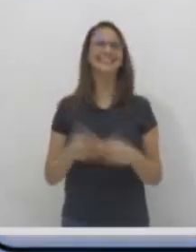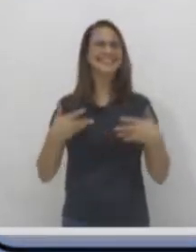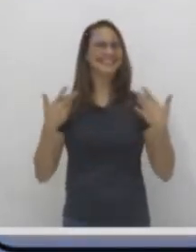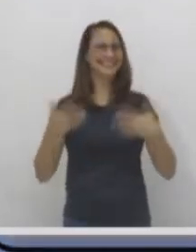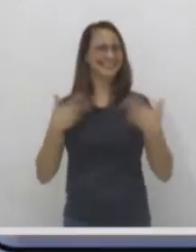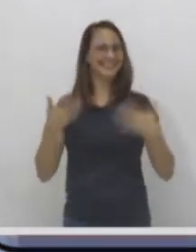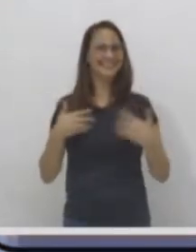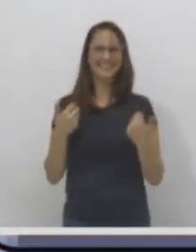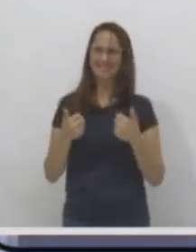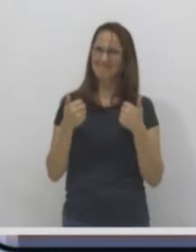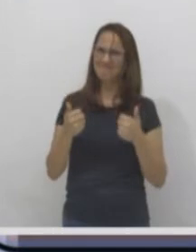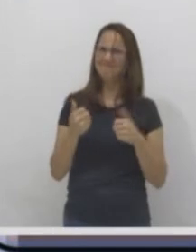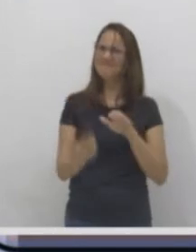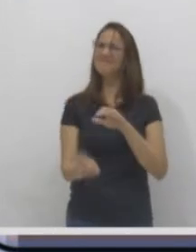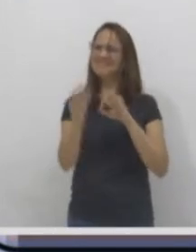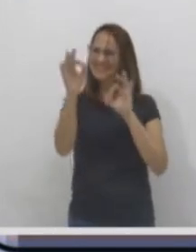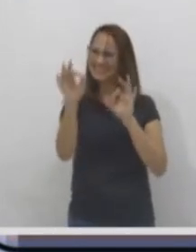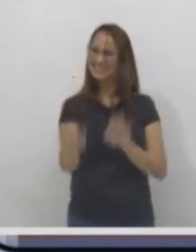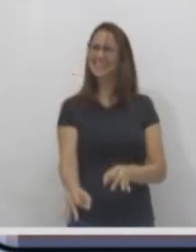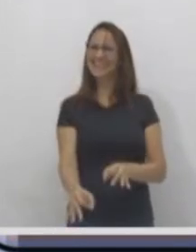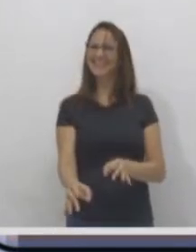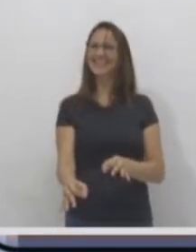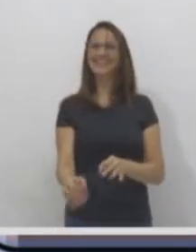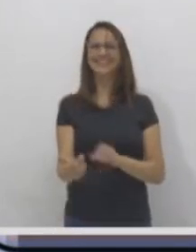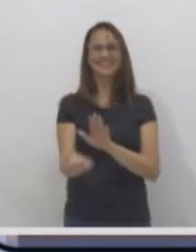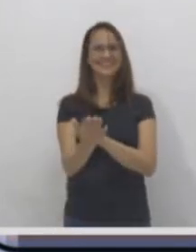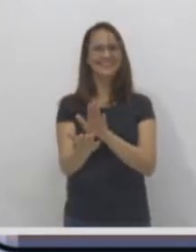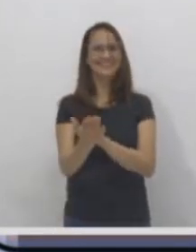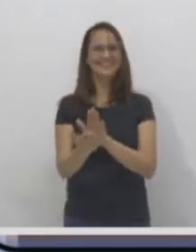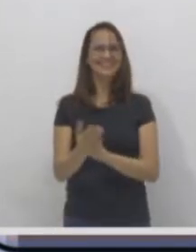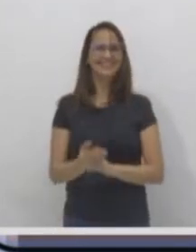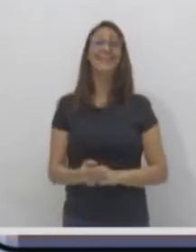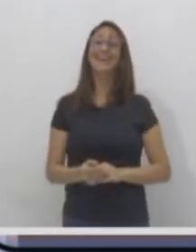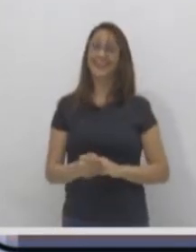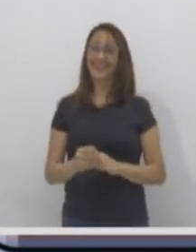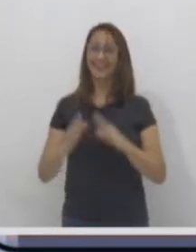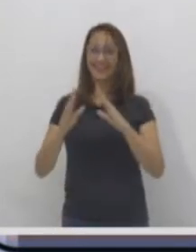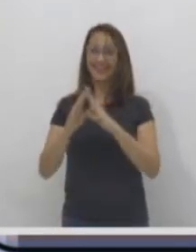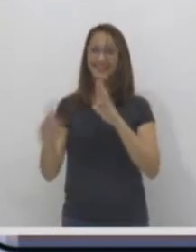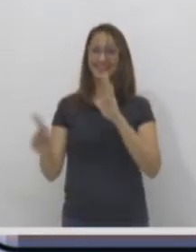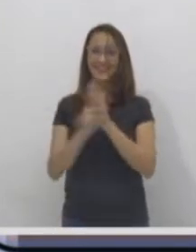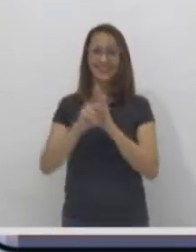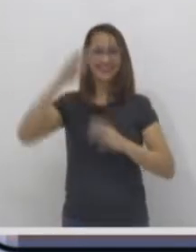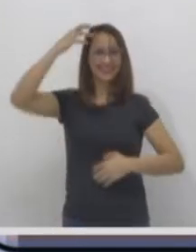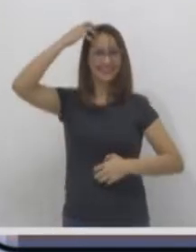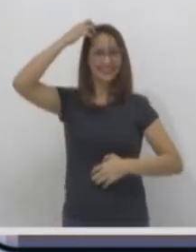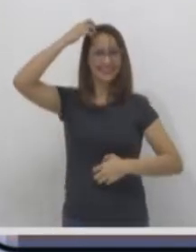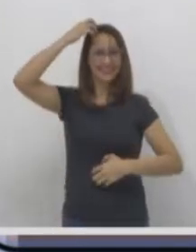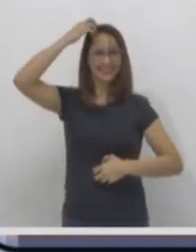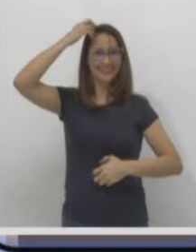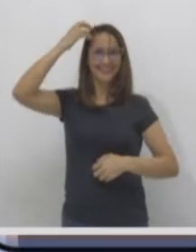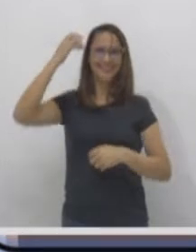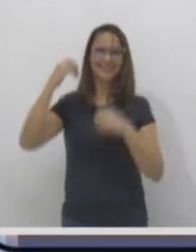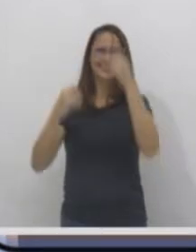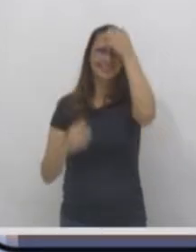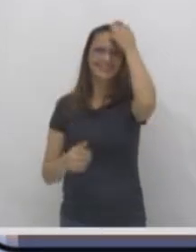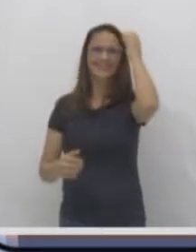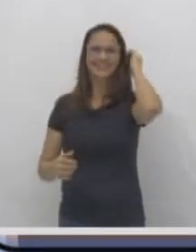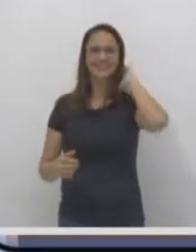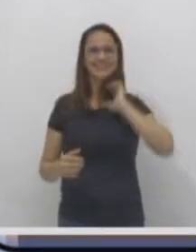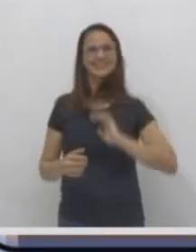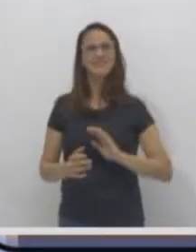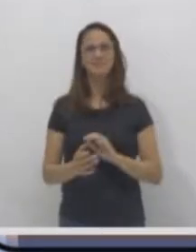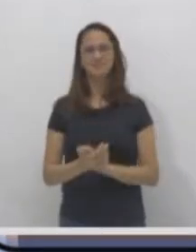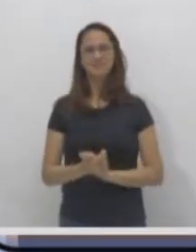Você está certíssima, minha querida. A casa realmente é do macaco. Parabéns. E vamos para mais uma